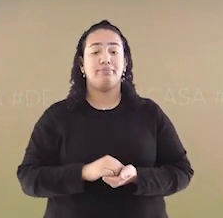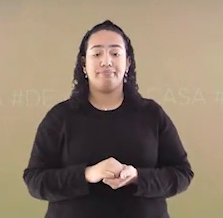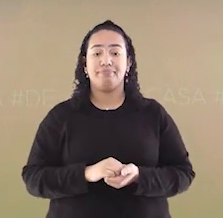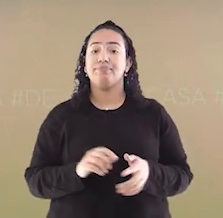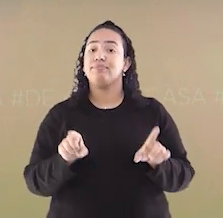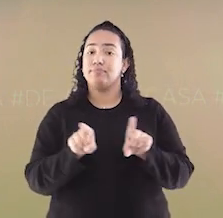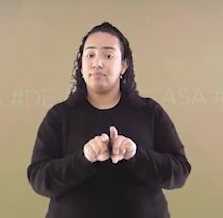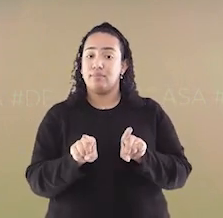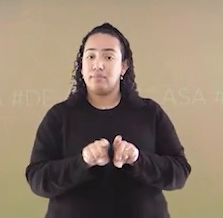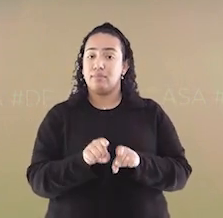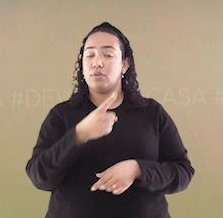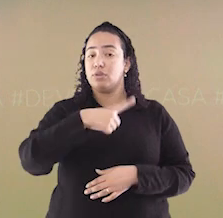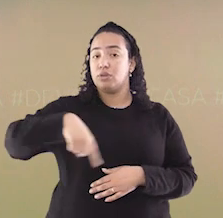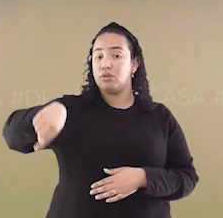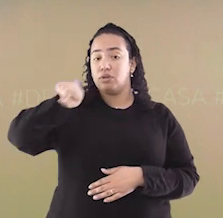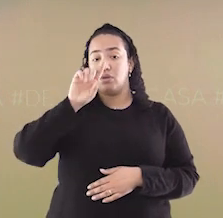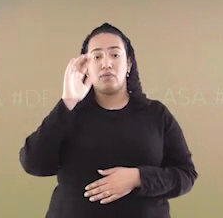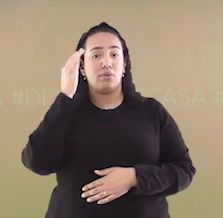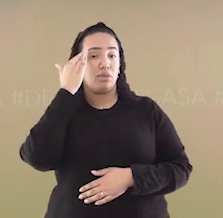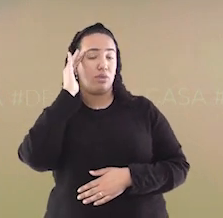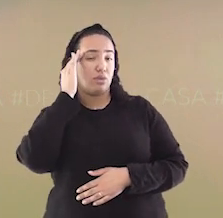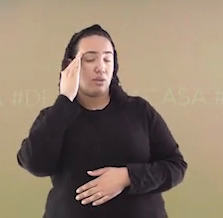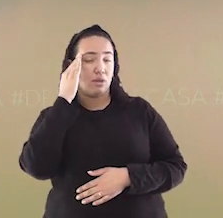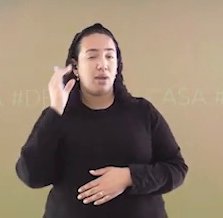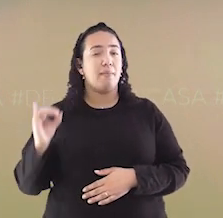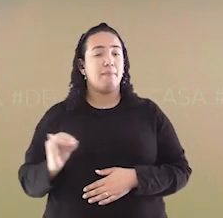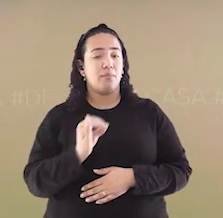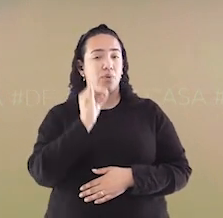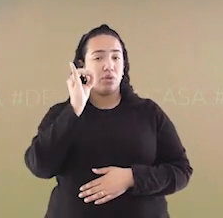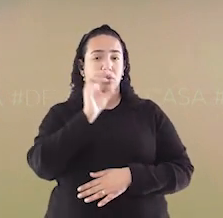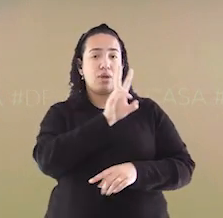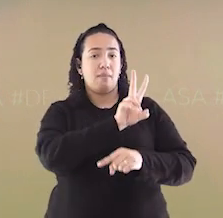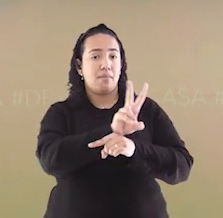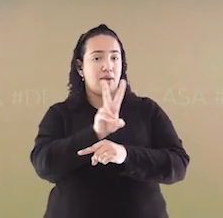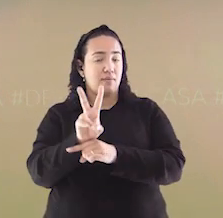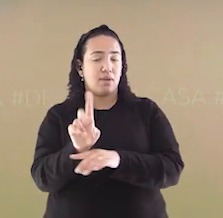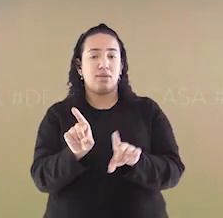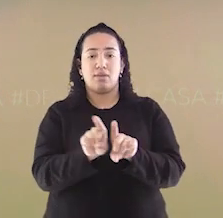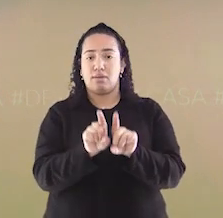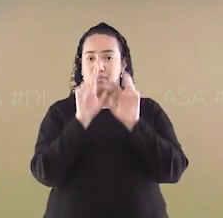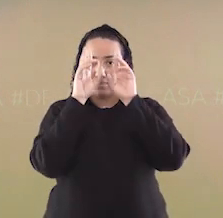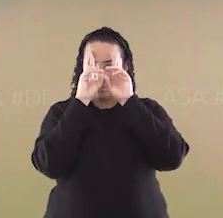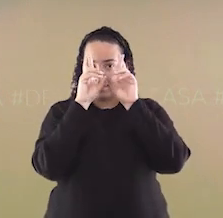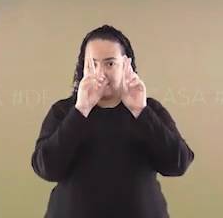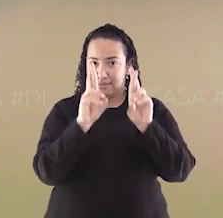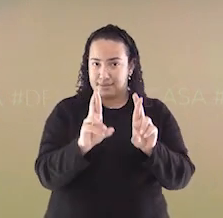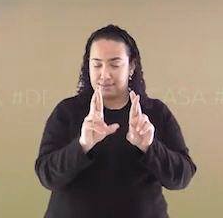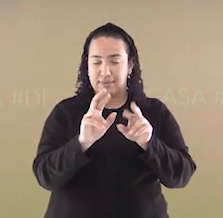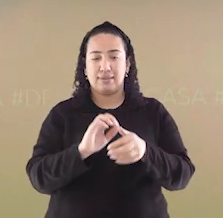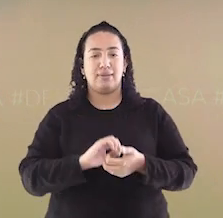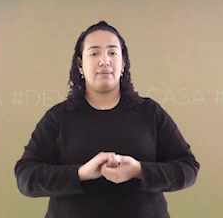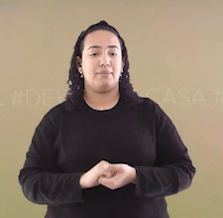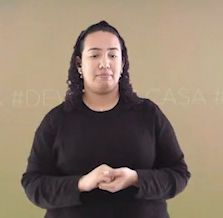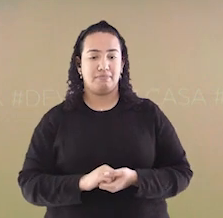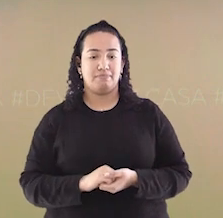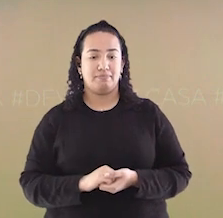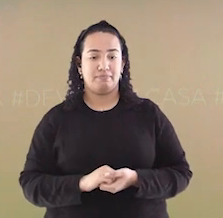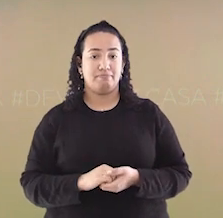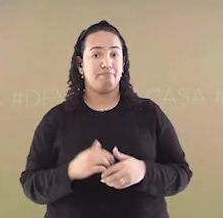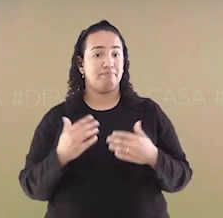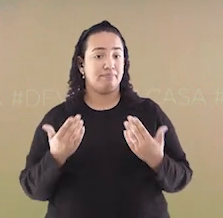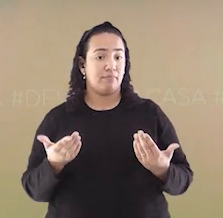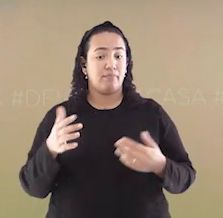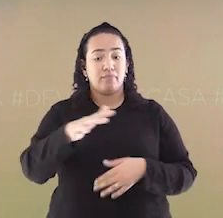disso, vamos entender a importância de preservarmos e respeitarmos esses espaços. Esses